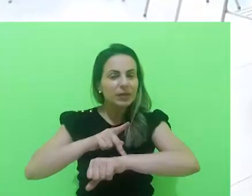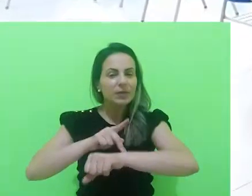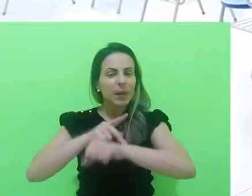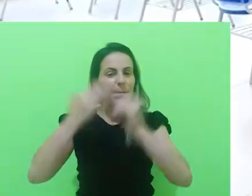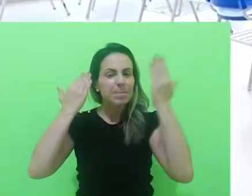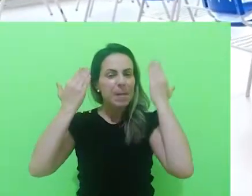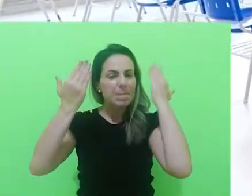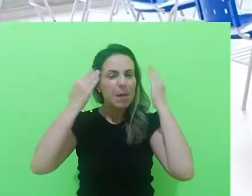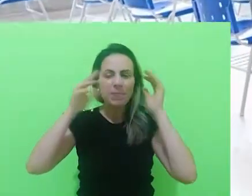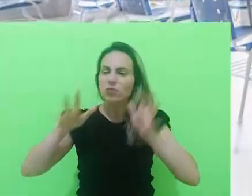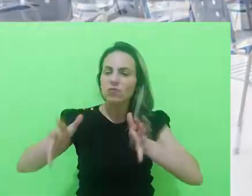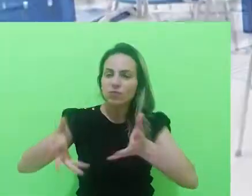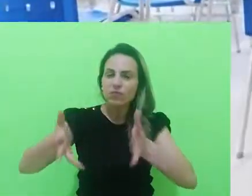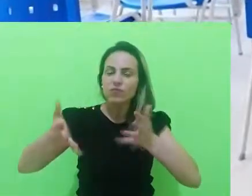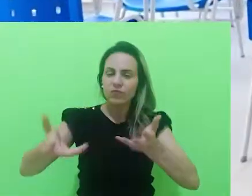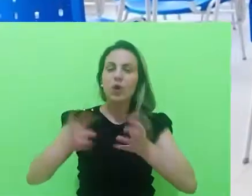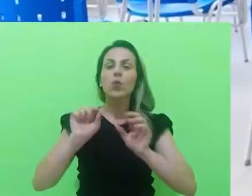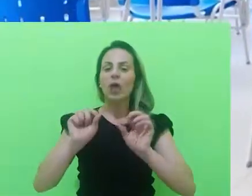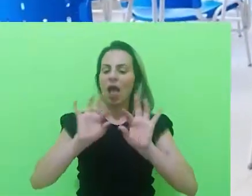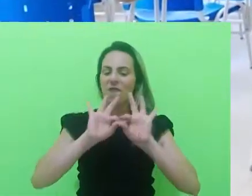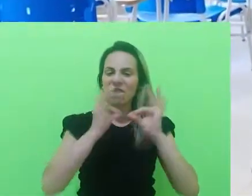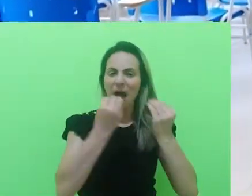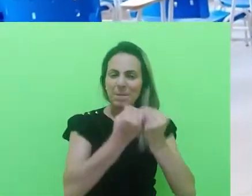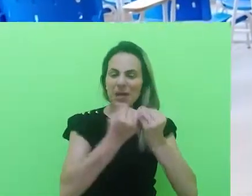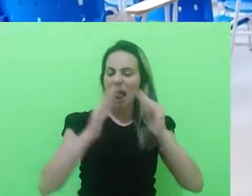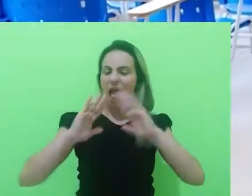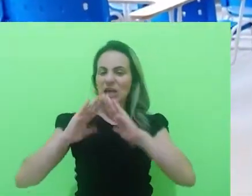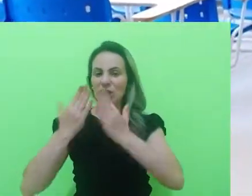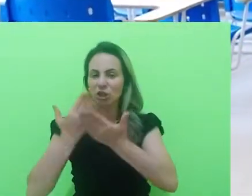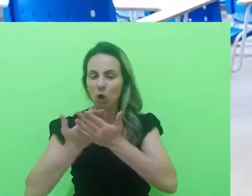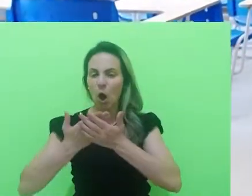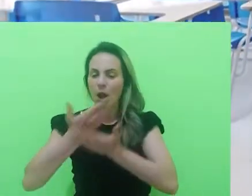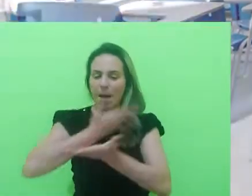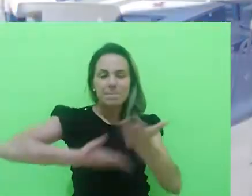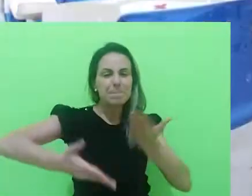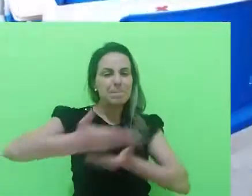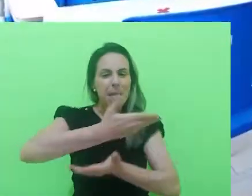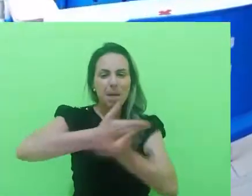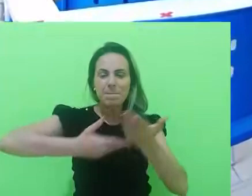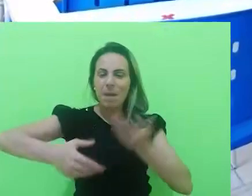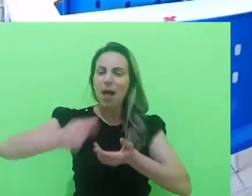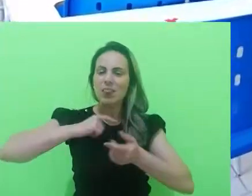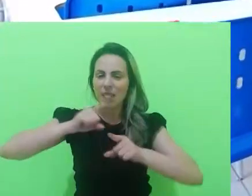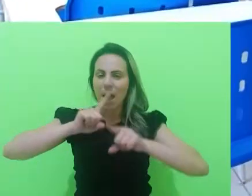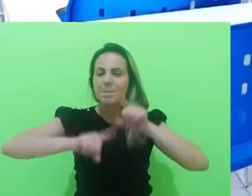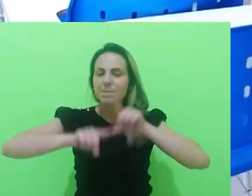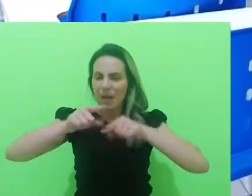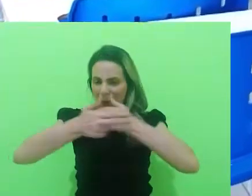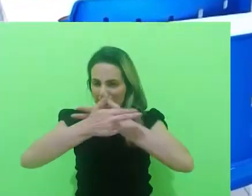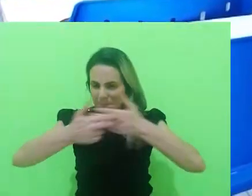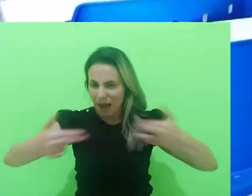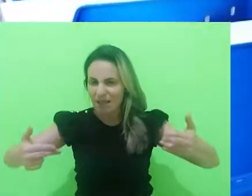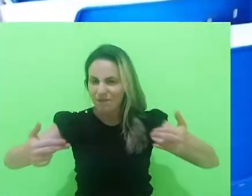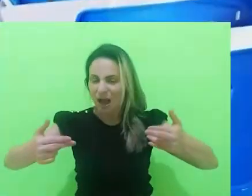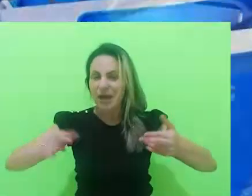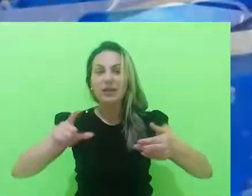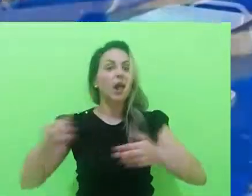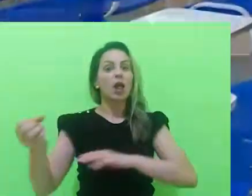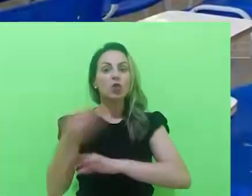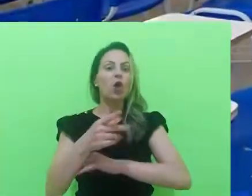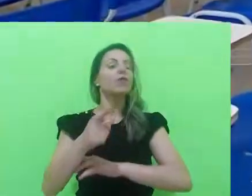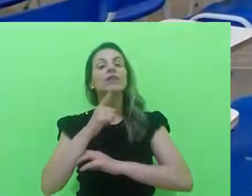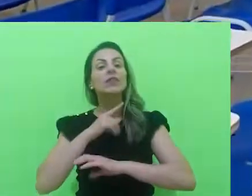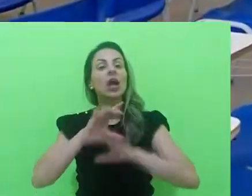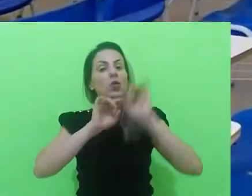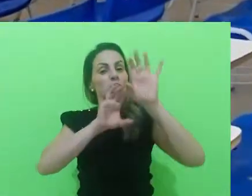incentivo à integração família-escola, material didático completo e atualizado e do exclusivo